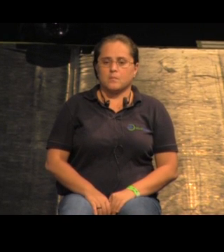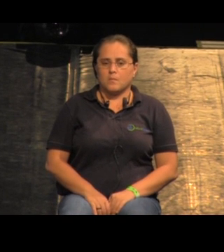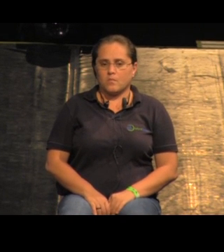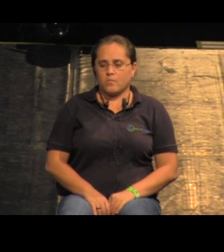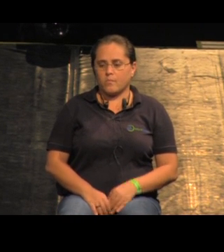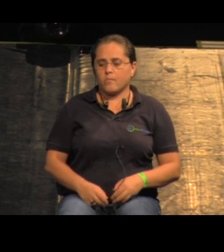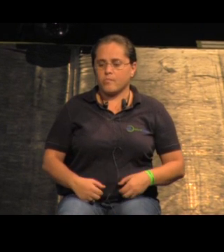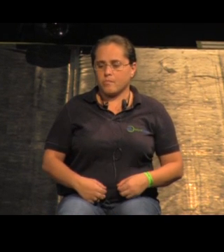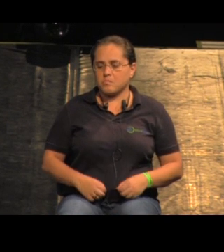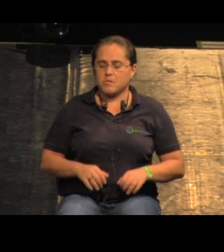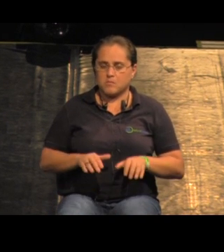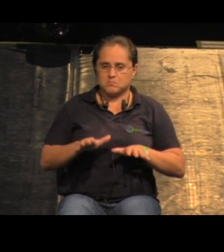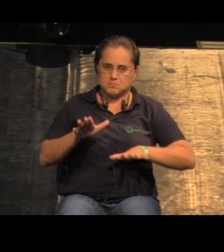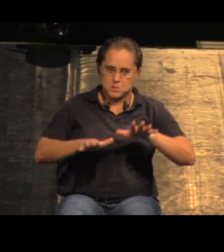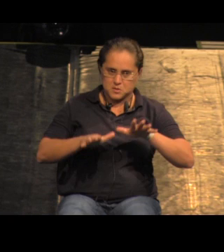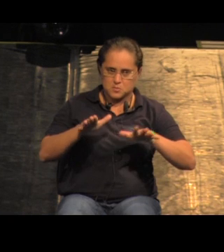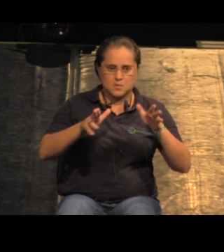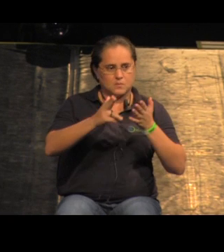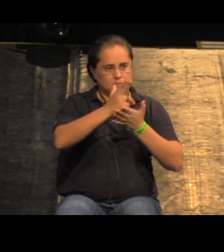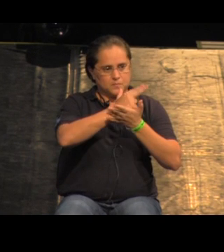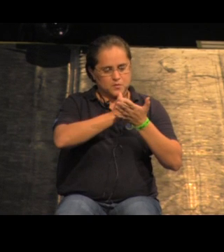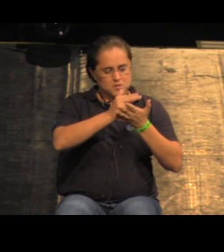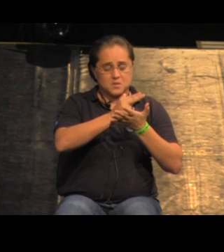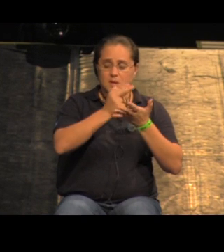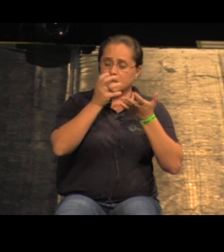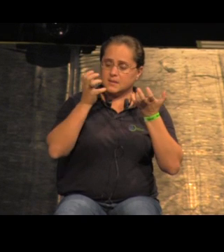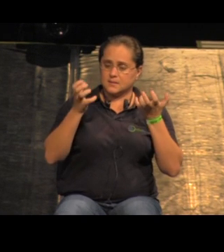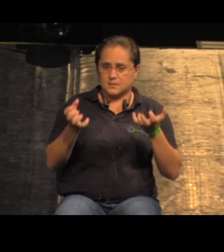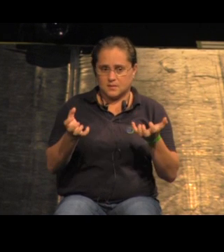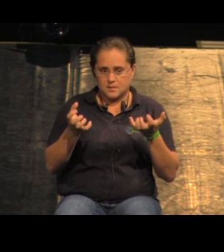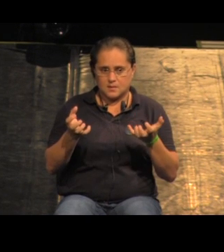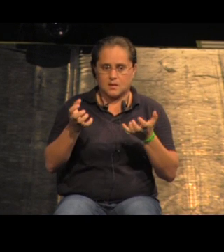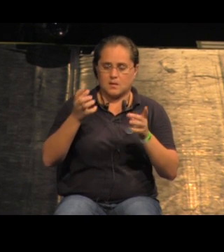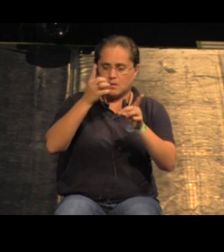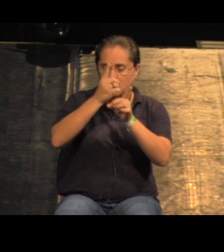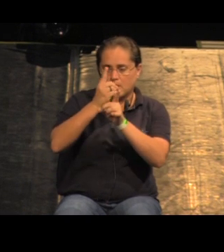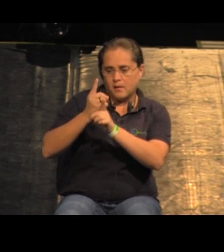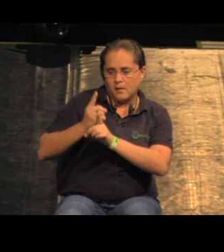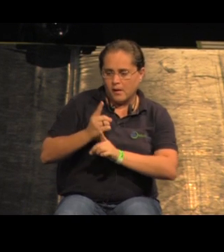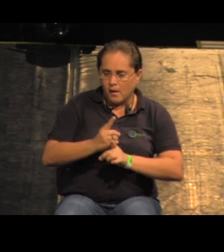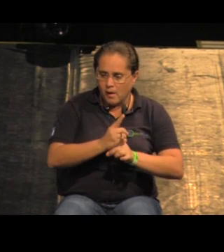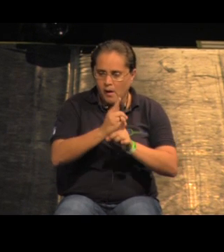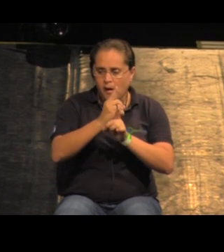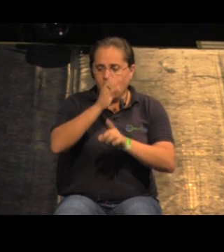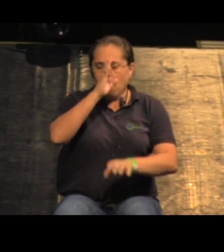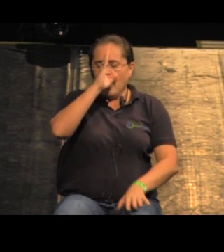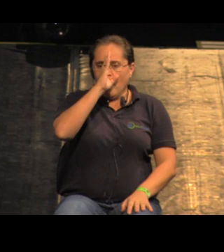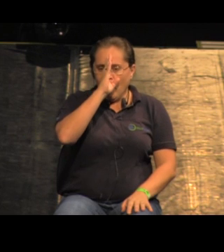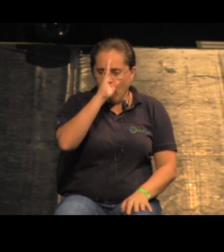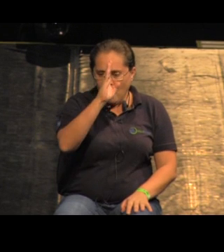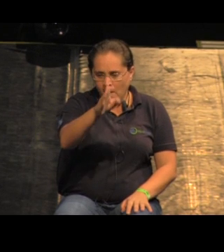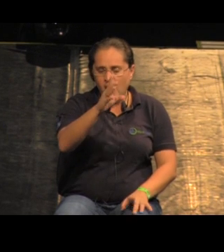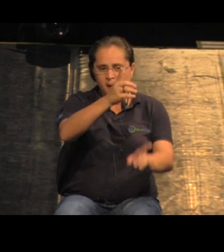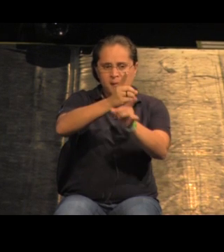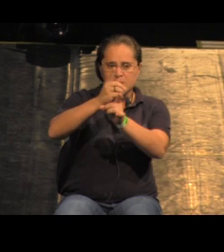Isso daqui é mais ou menos é o desenho do que se pretende com a identificação dos principais pontos